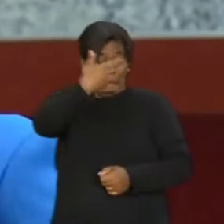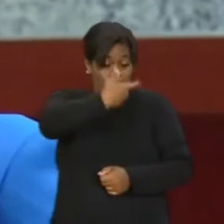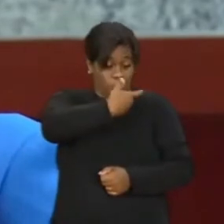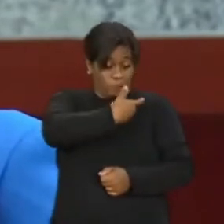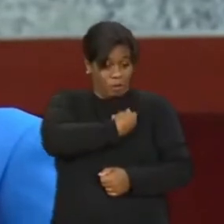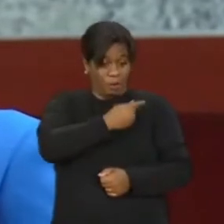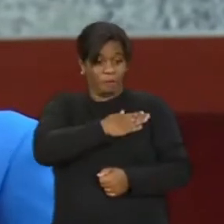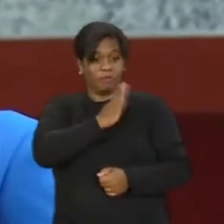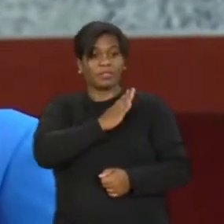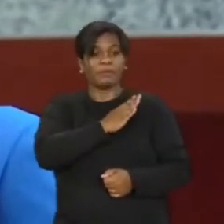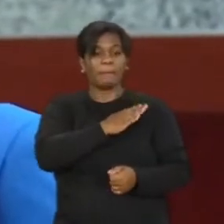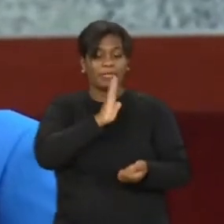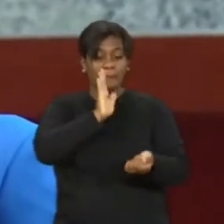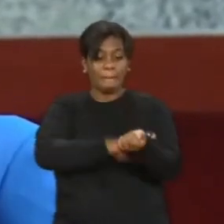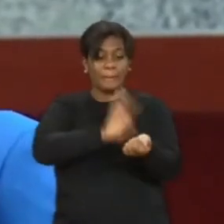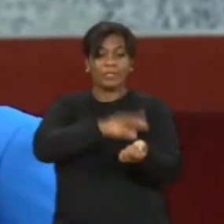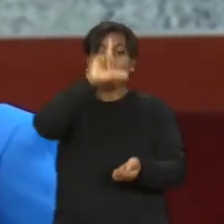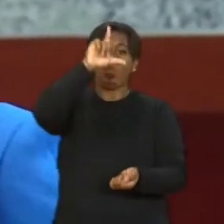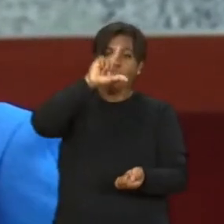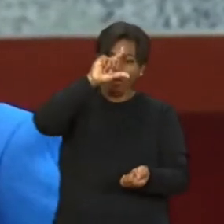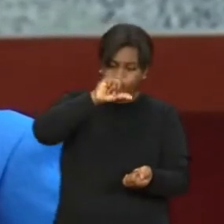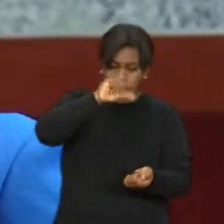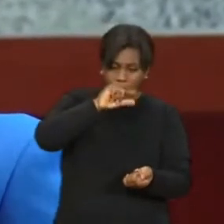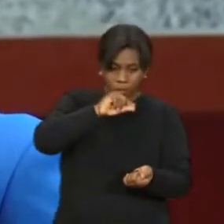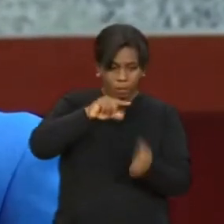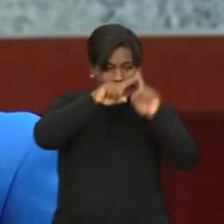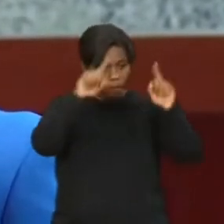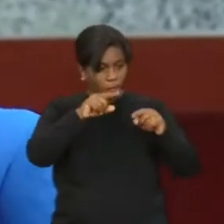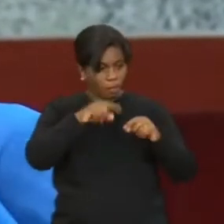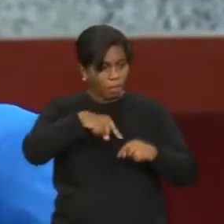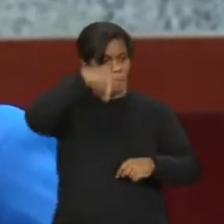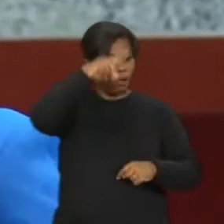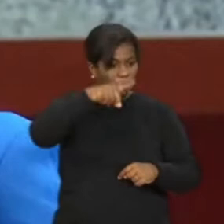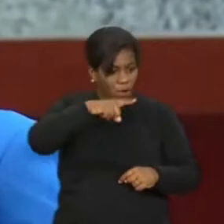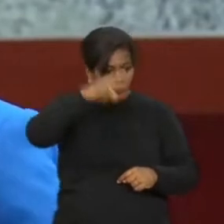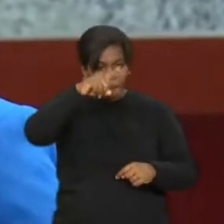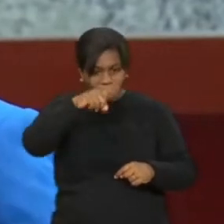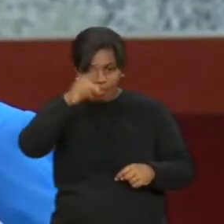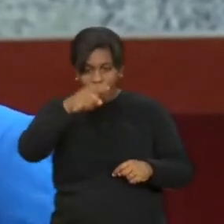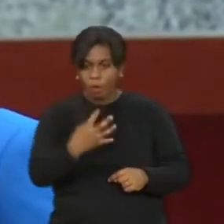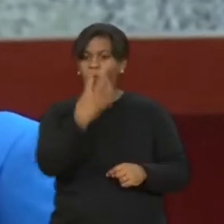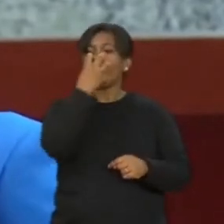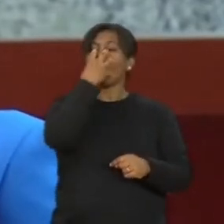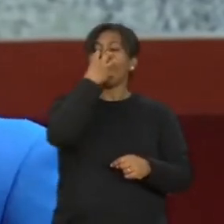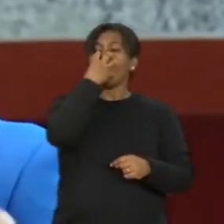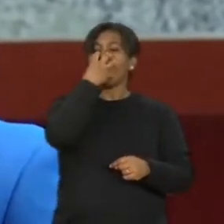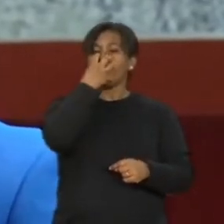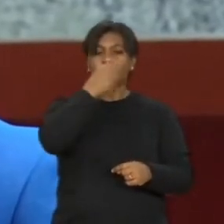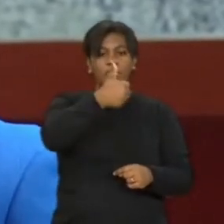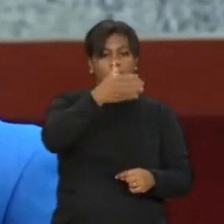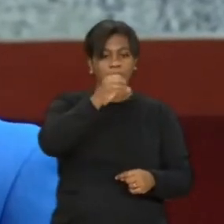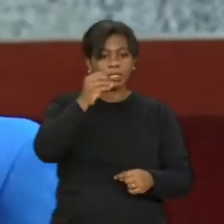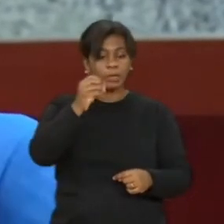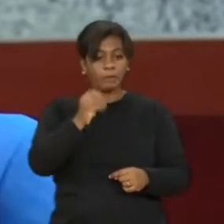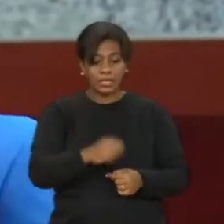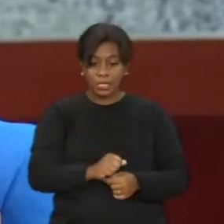pressão dela estava só caindo. As máquinas apitavam, eu via ela tomando alto grau de oxigênio, 100% de oxigênio e a saturação